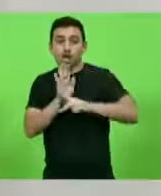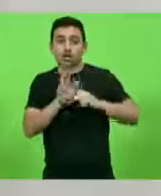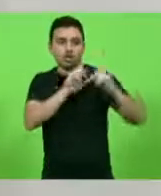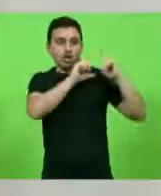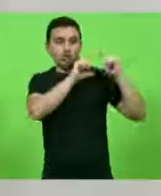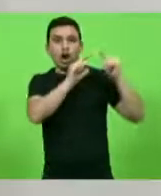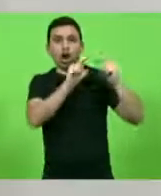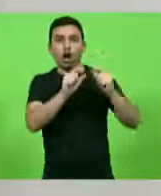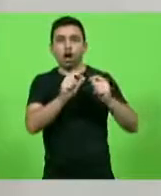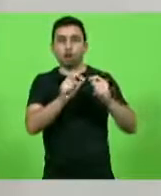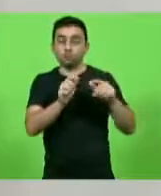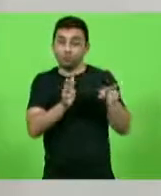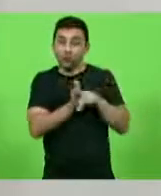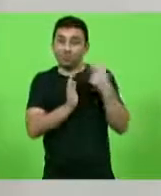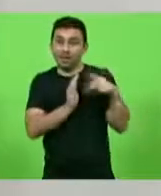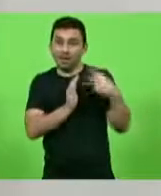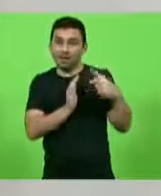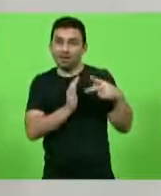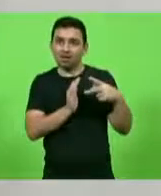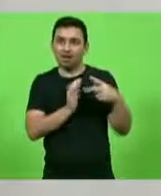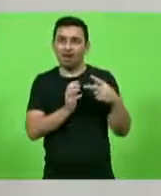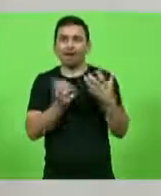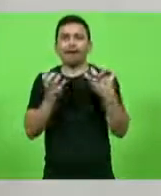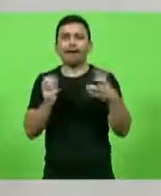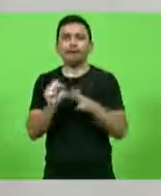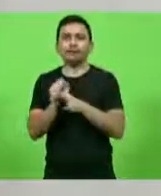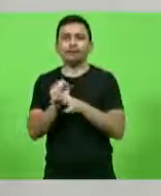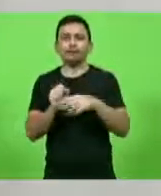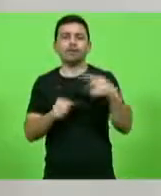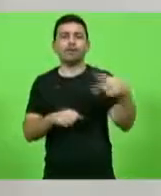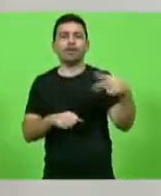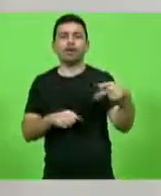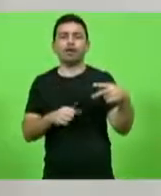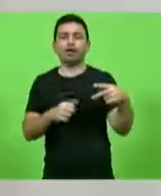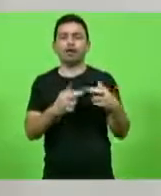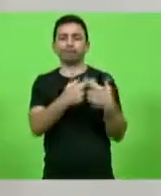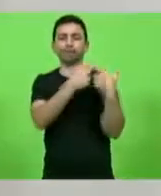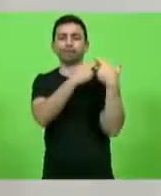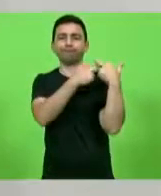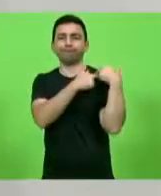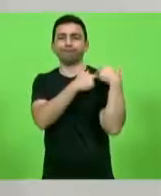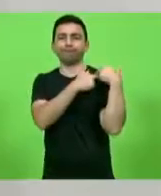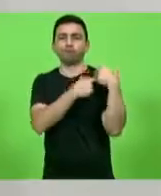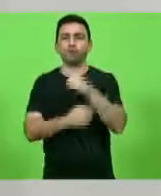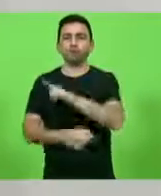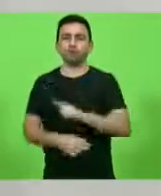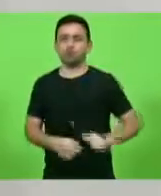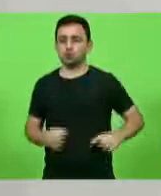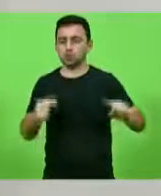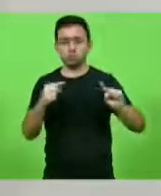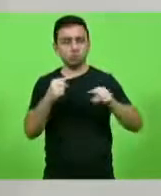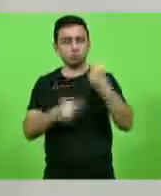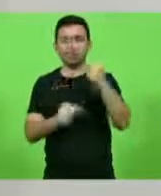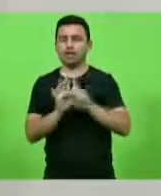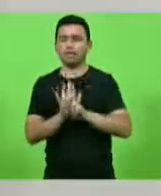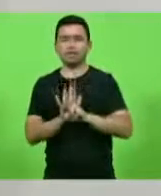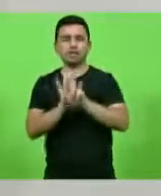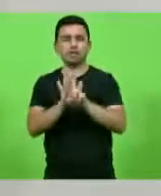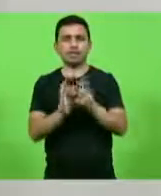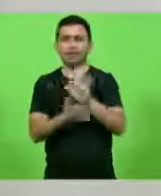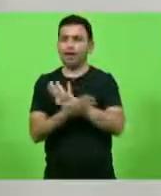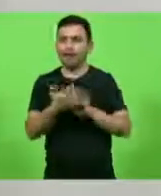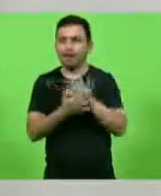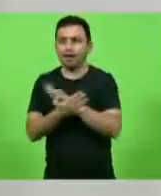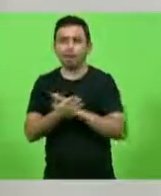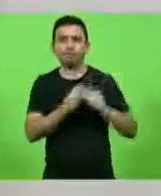para garantir o mandato da Daniela, que não representa, no meu ponto de vista, os conservadores. E ela mesma tem dado provas